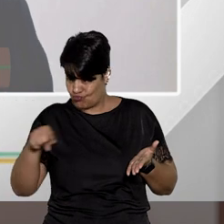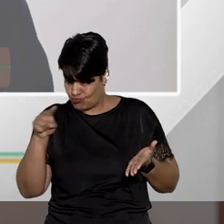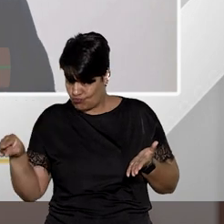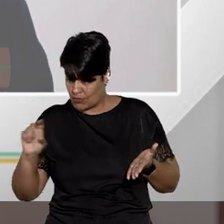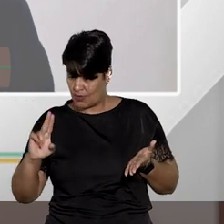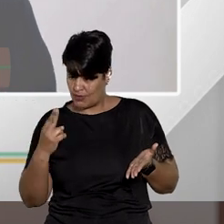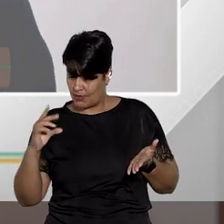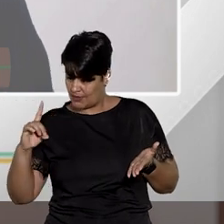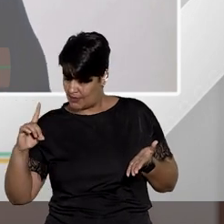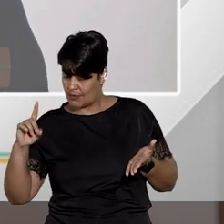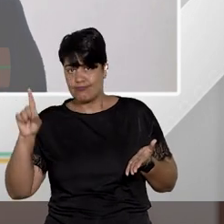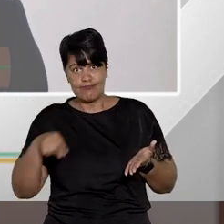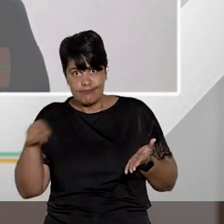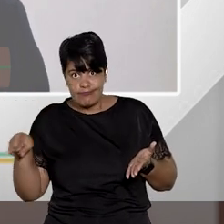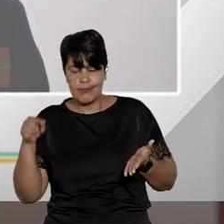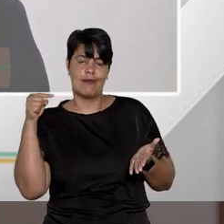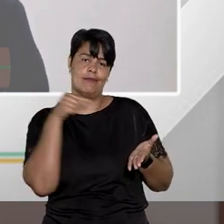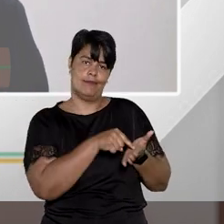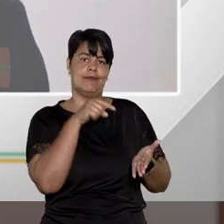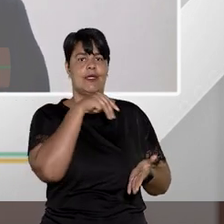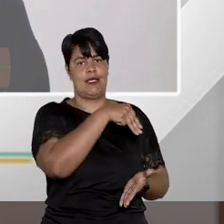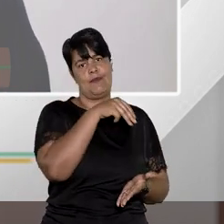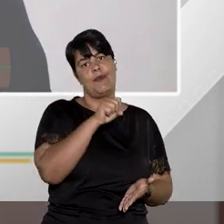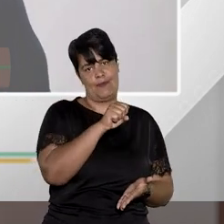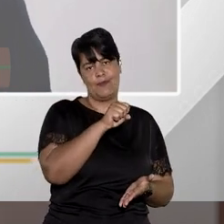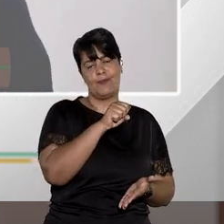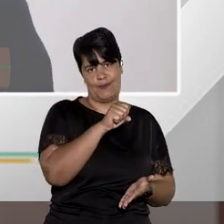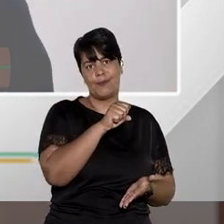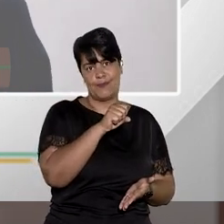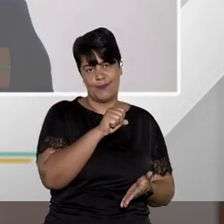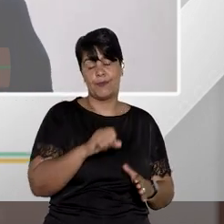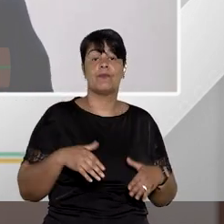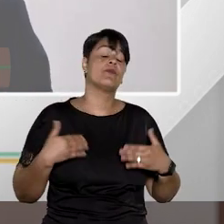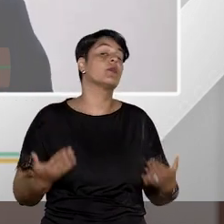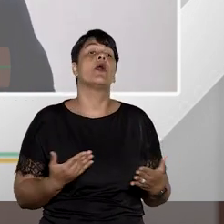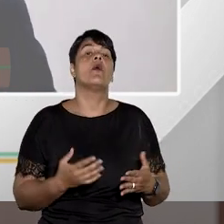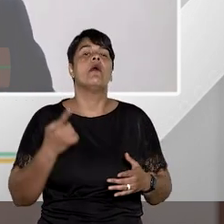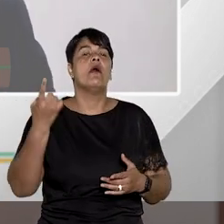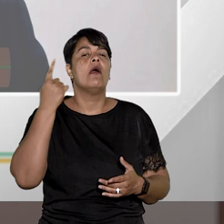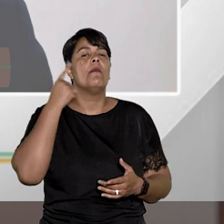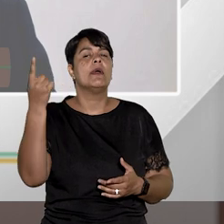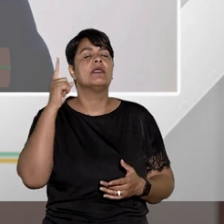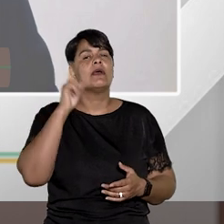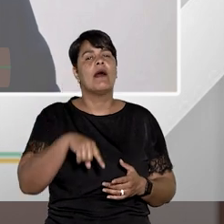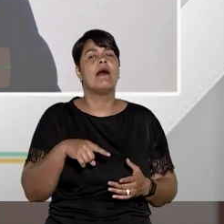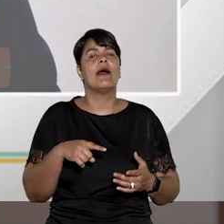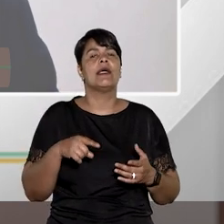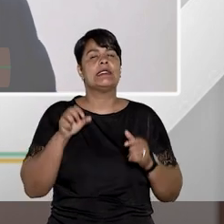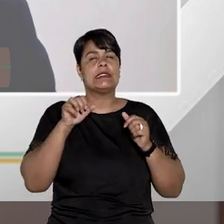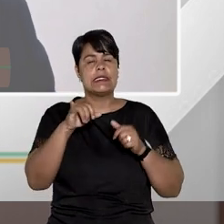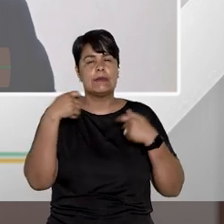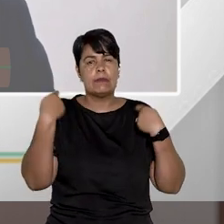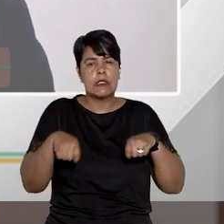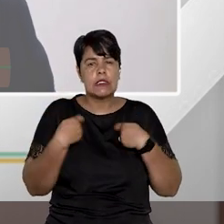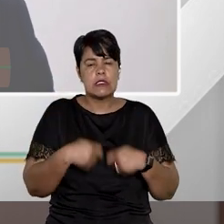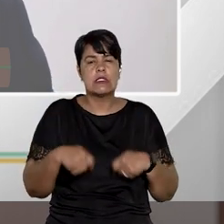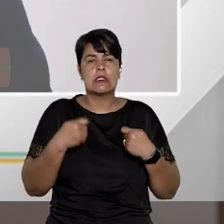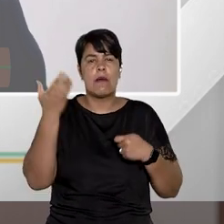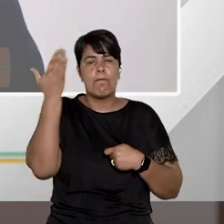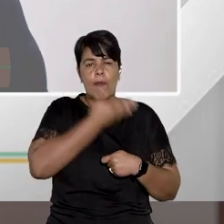habeas data, sobrou para quem? Sobrou para o mandato de segurança. A ideia de direito líquido e certo de prova meramente